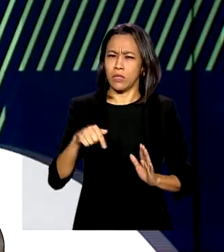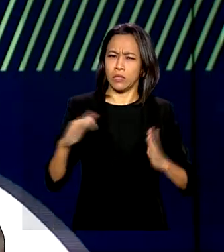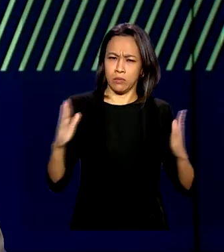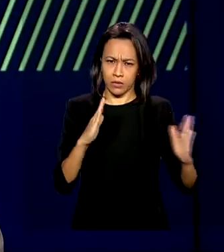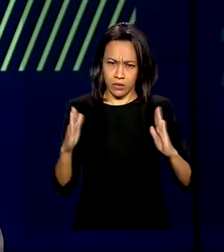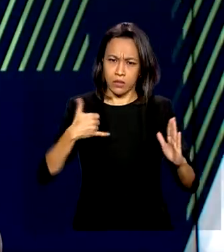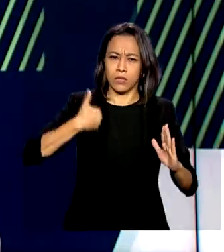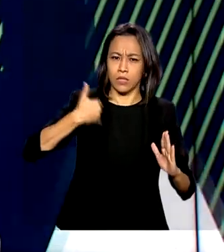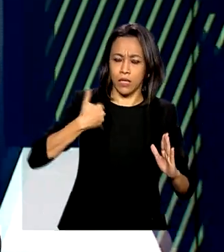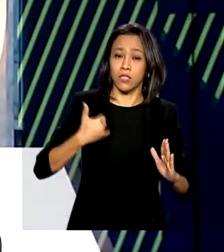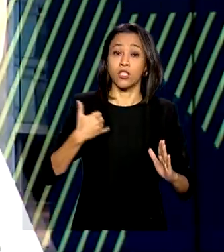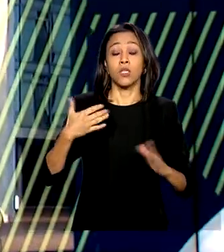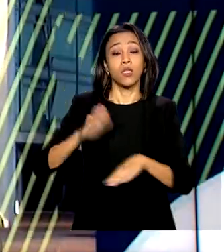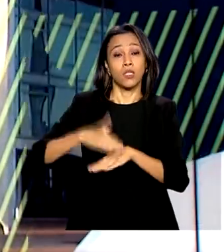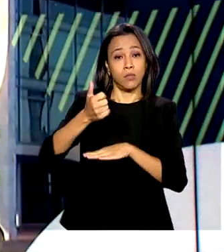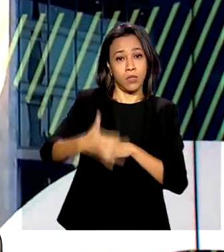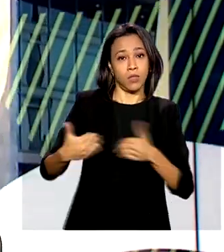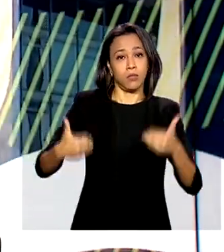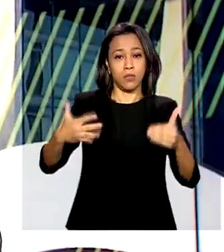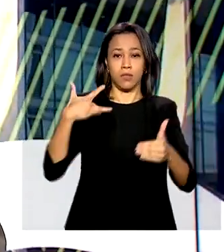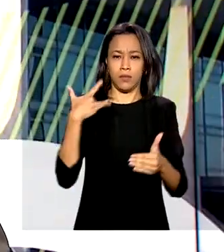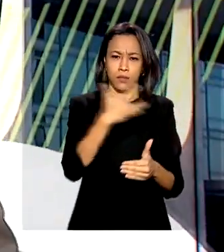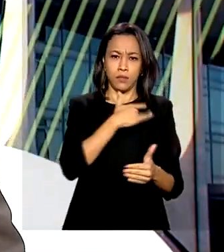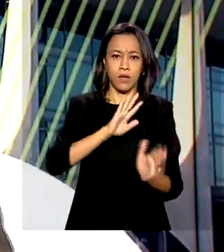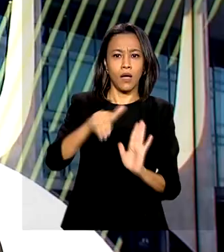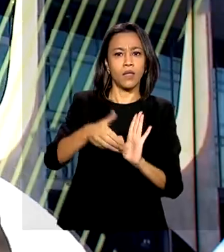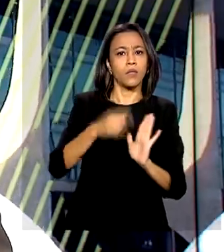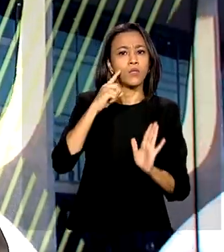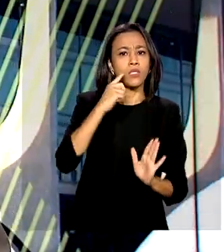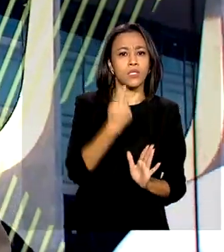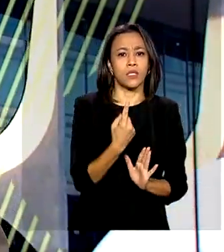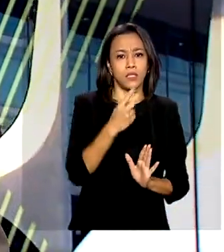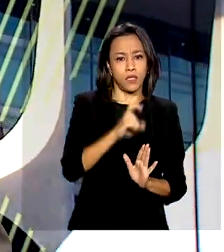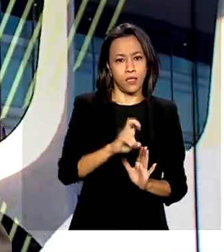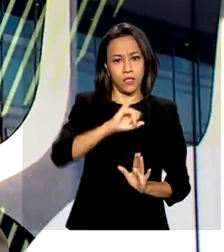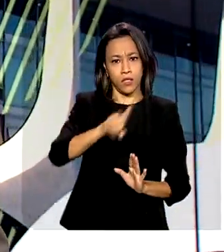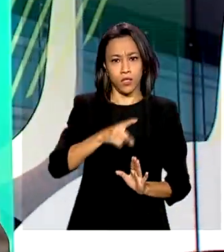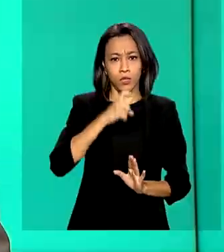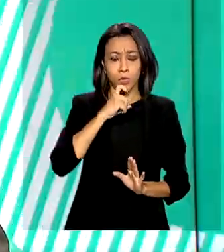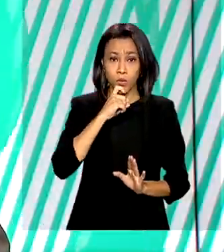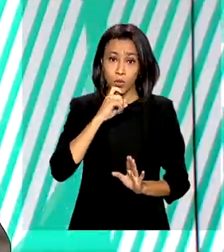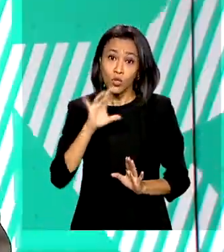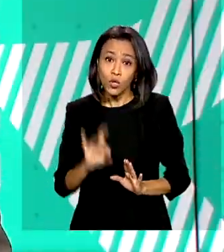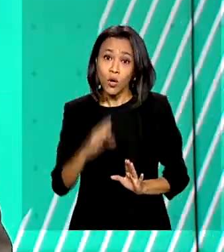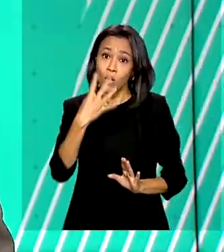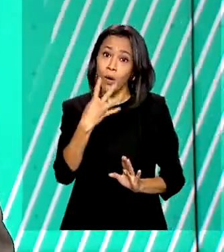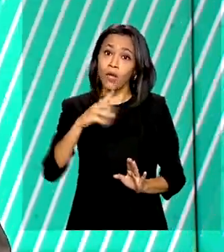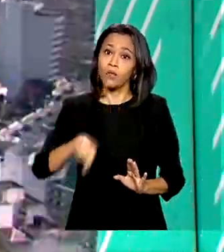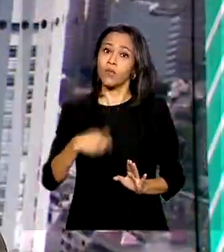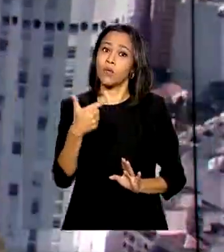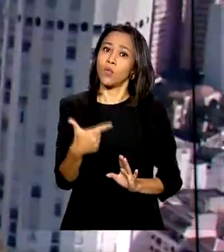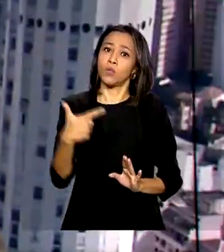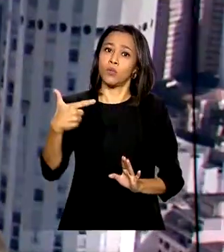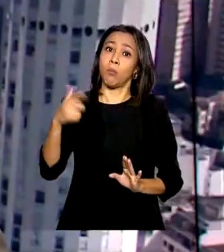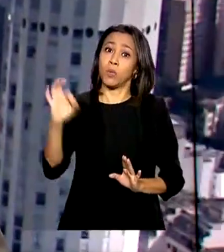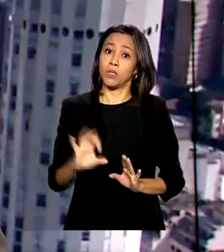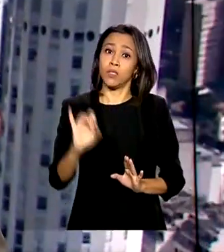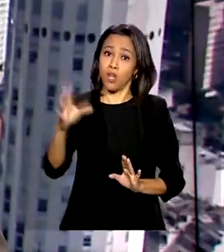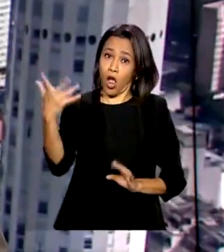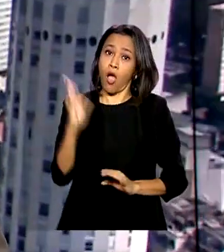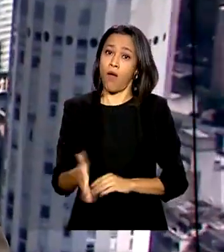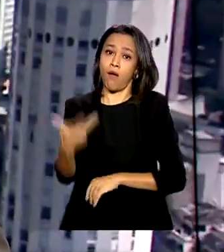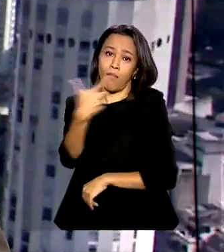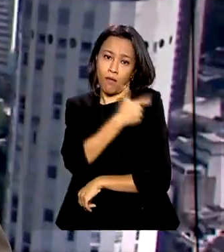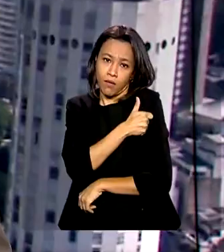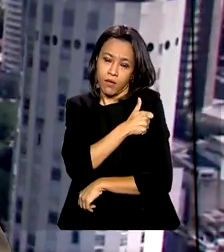o Ministério da Saúde, até o dia 15 de julho, apenas 4,2% desse público-alvo havia tomado a vacina. As